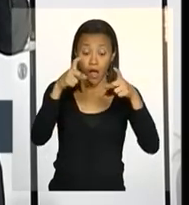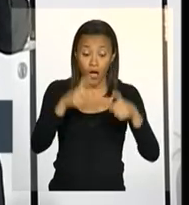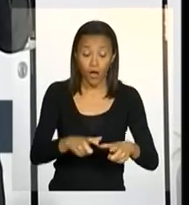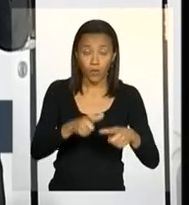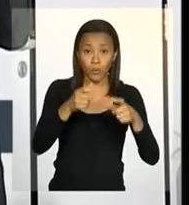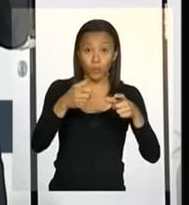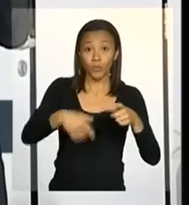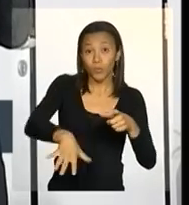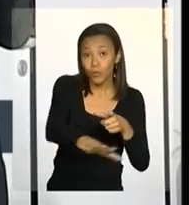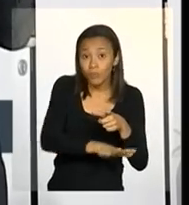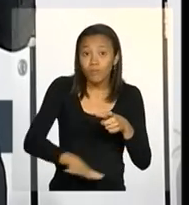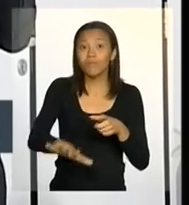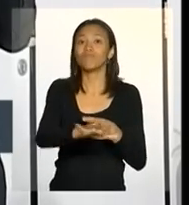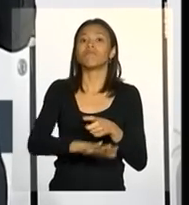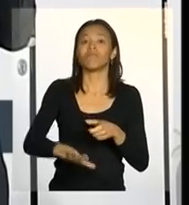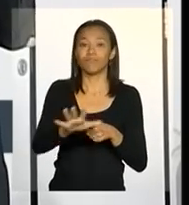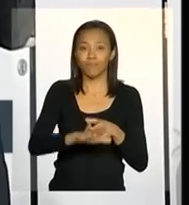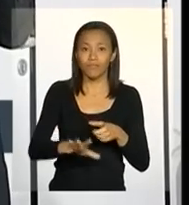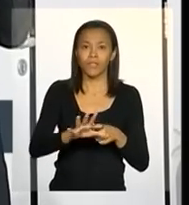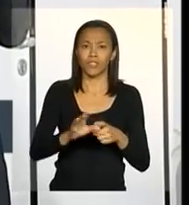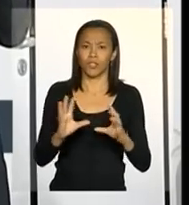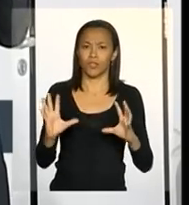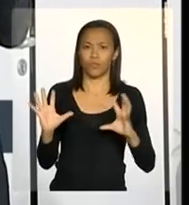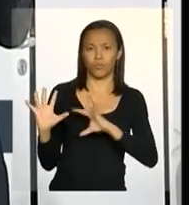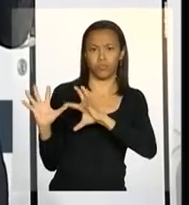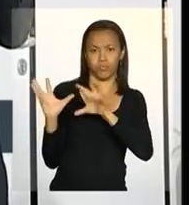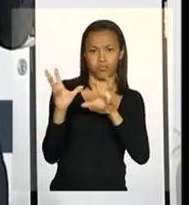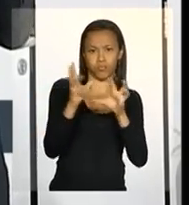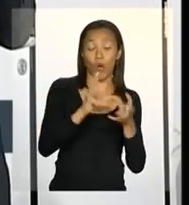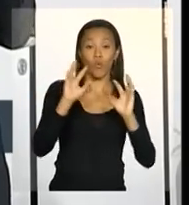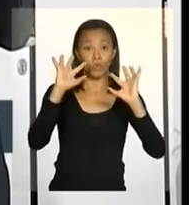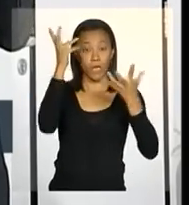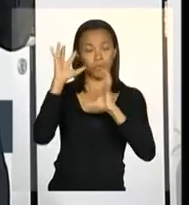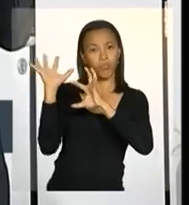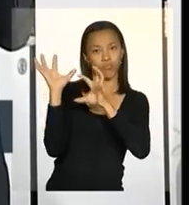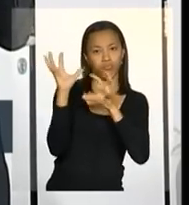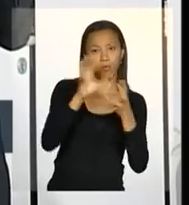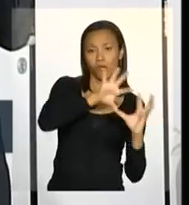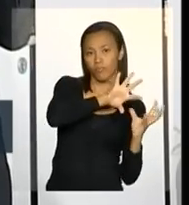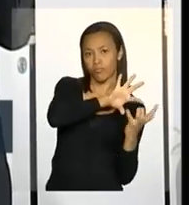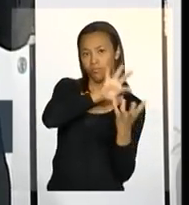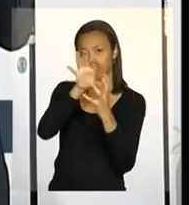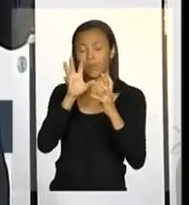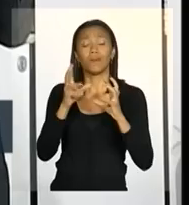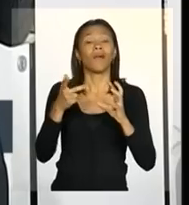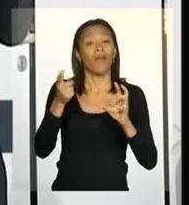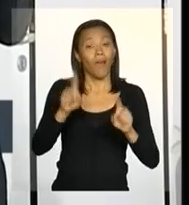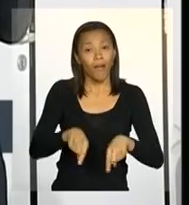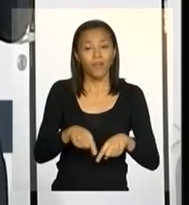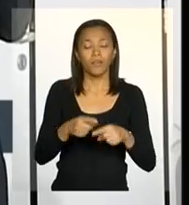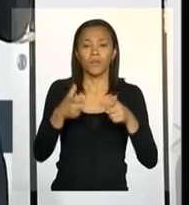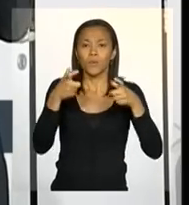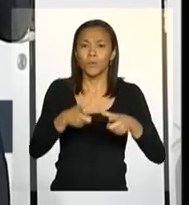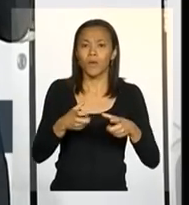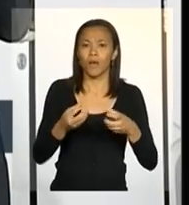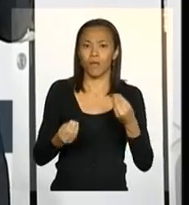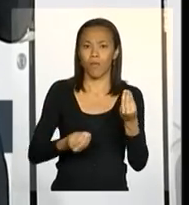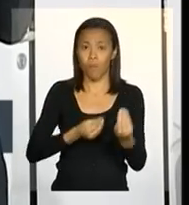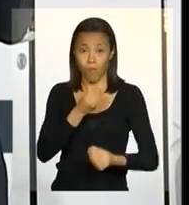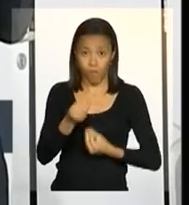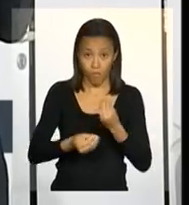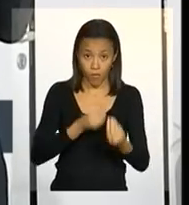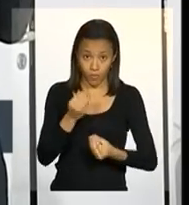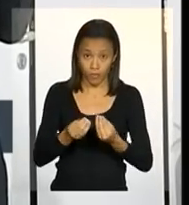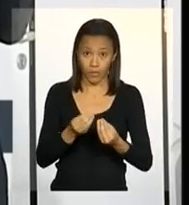condições relacionadas às zonas de convergência do Atlântico Sul, às situações onde a